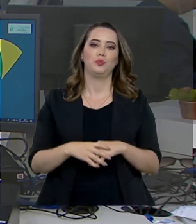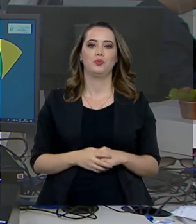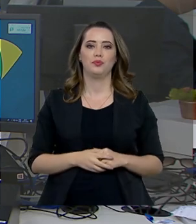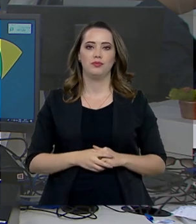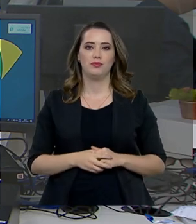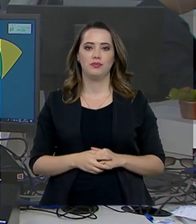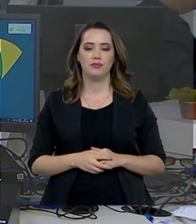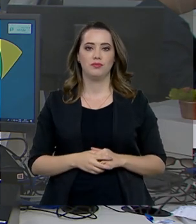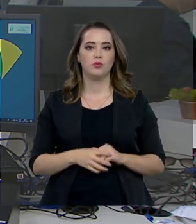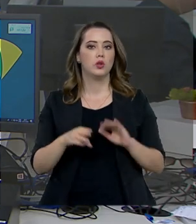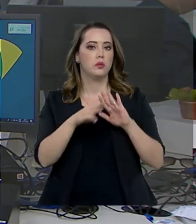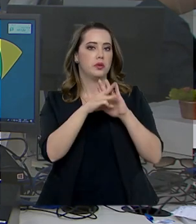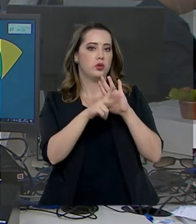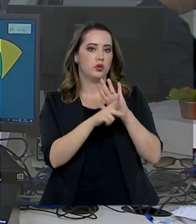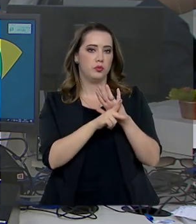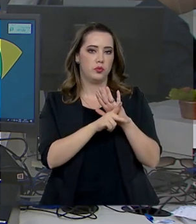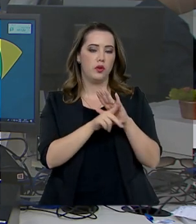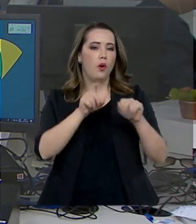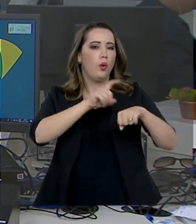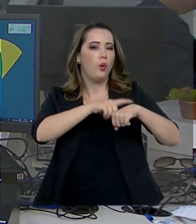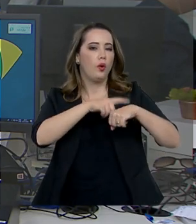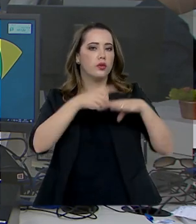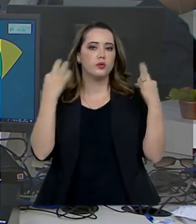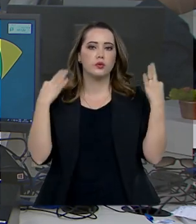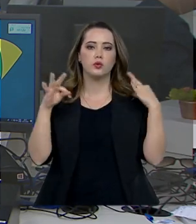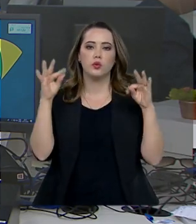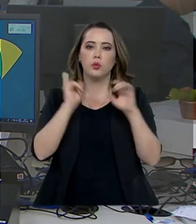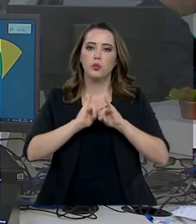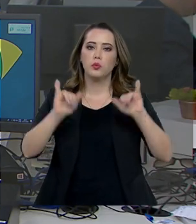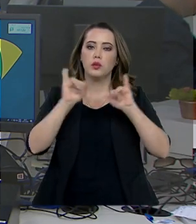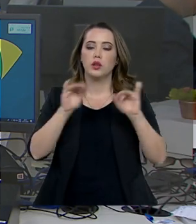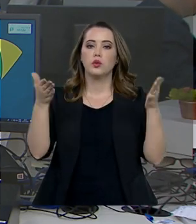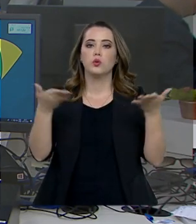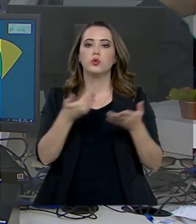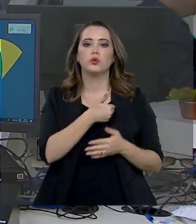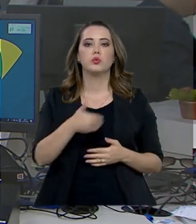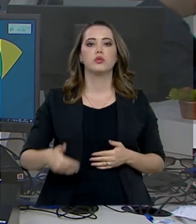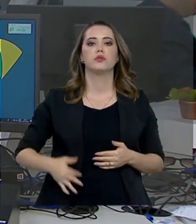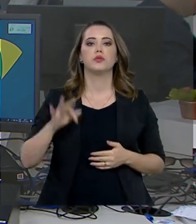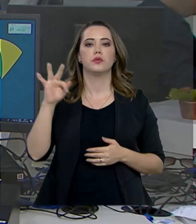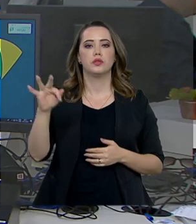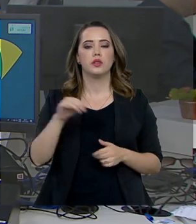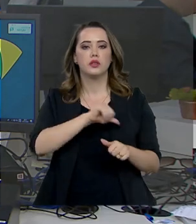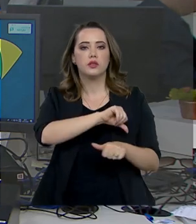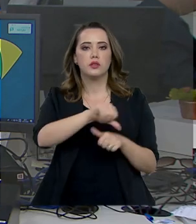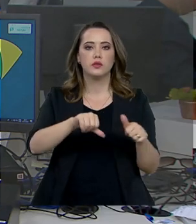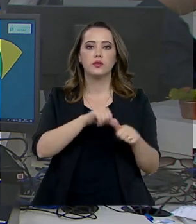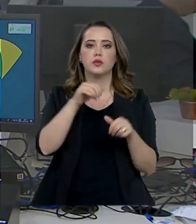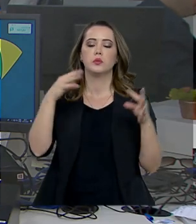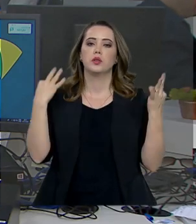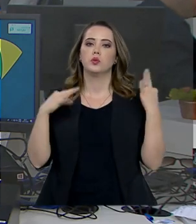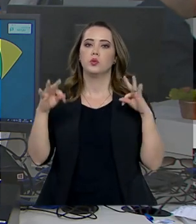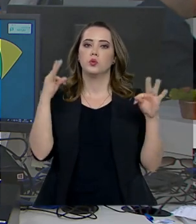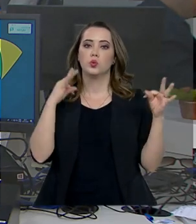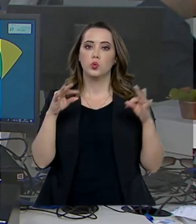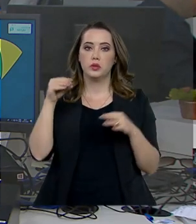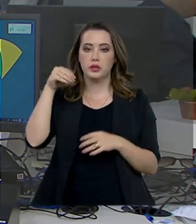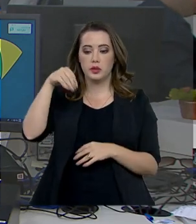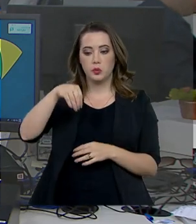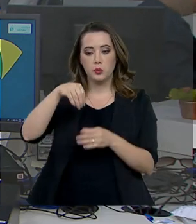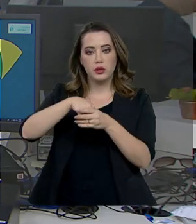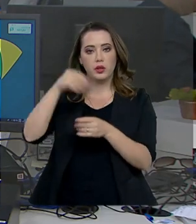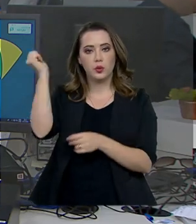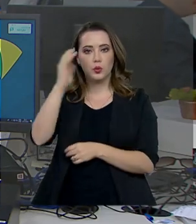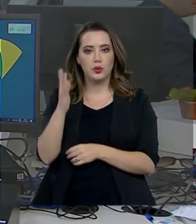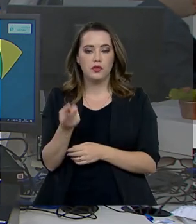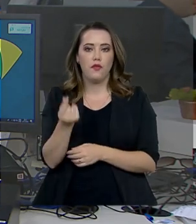A medida provisória Hora do Turismo, publicada hoje pelo governo federal, quer tornar o turismo interno mais barato